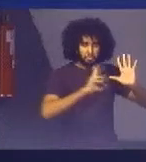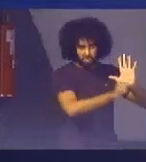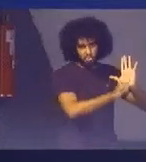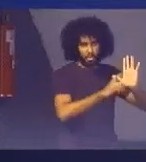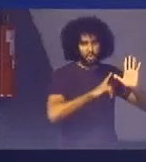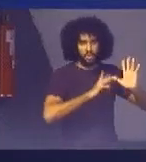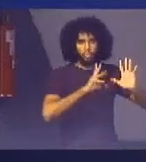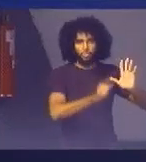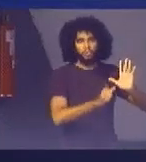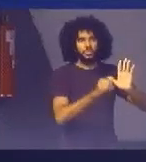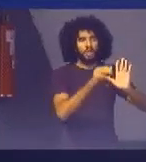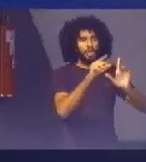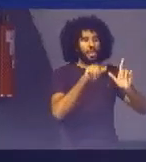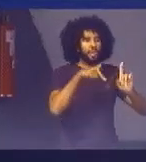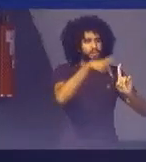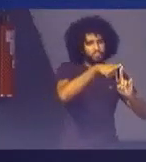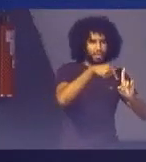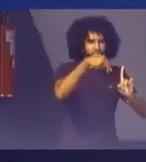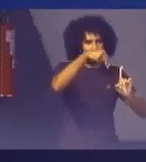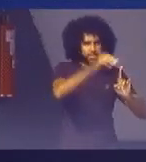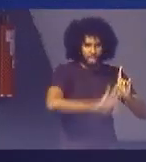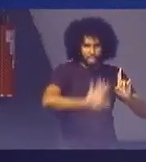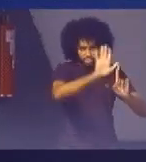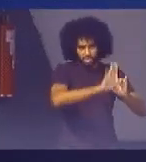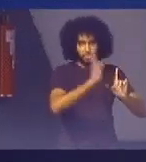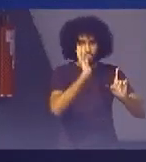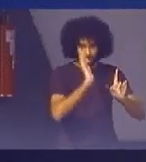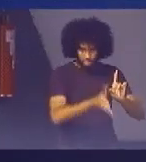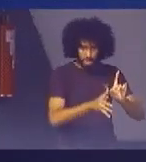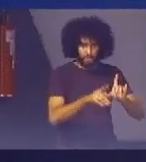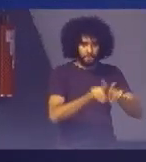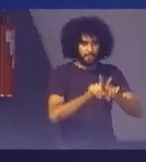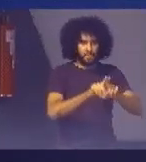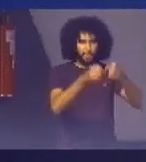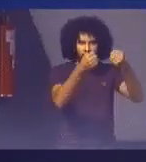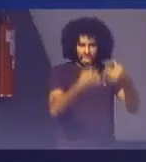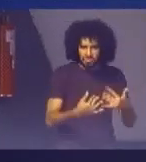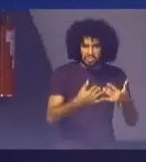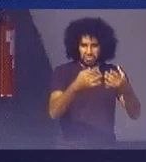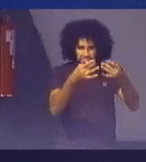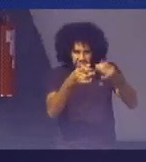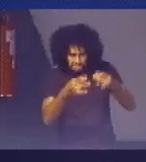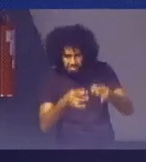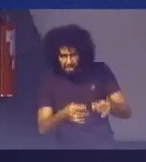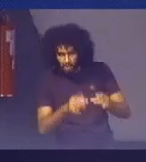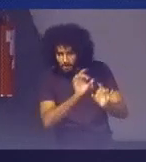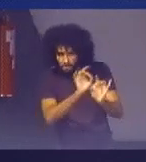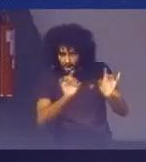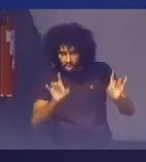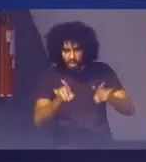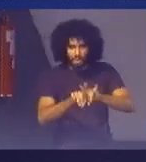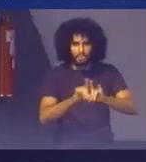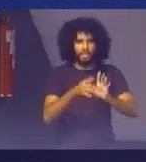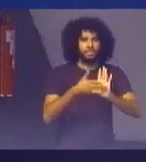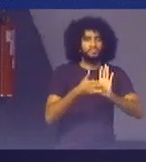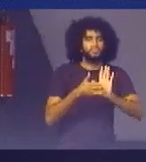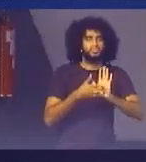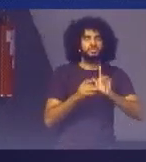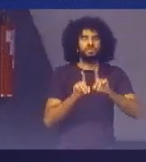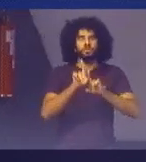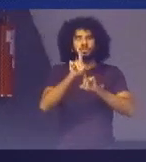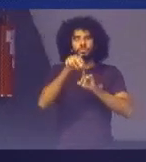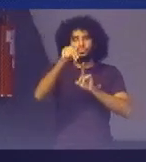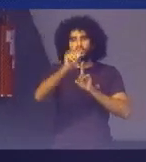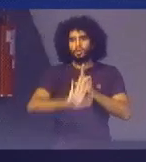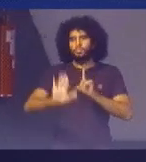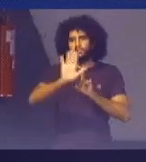as metas Nacionalizadas A justificativa Para cada uma As propostas De indicadores Nacionais